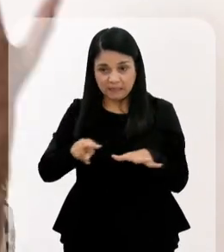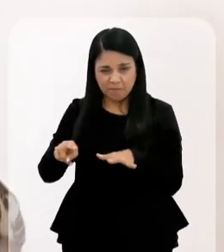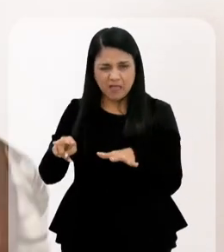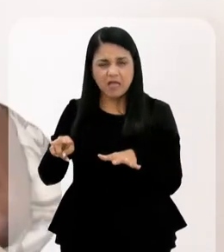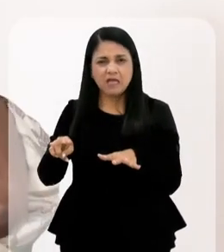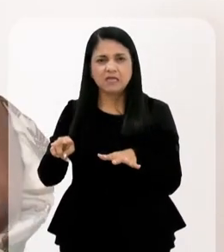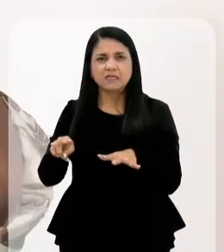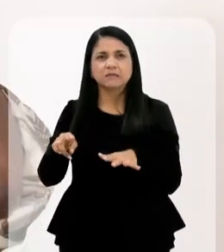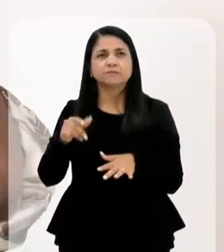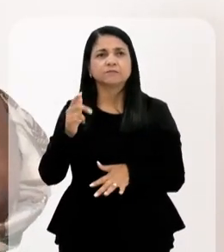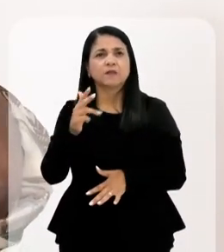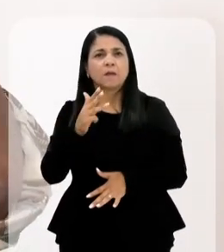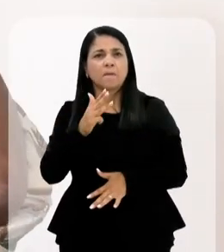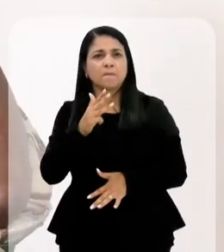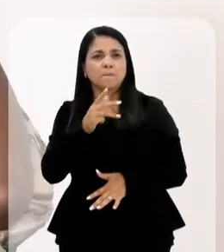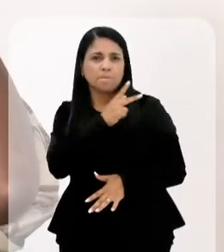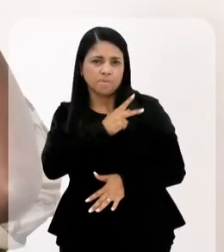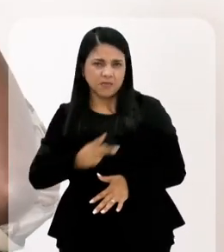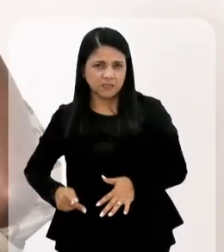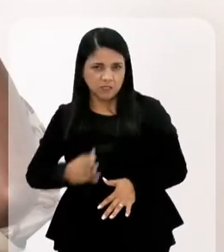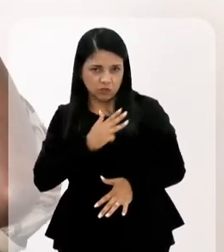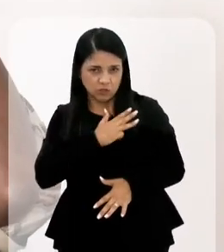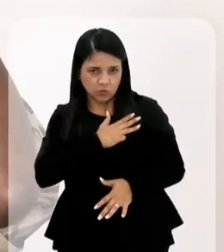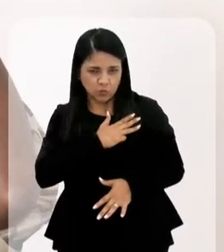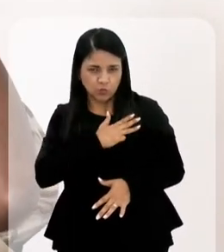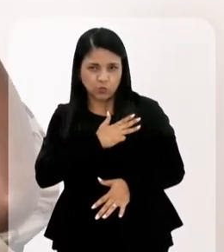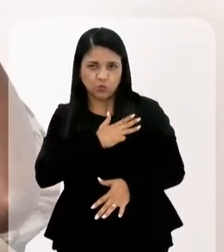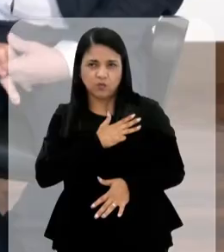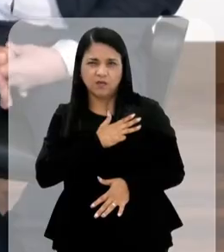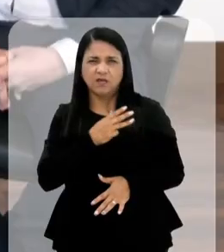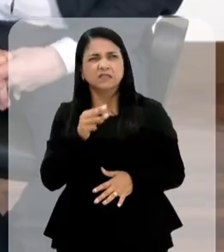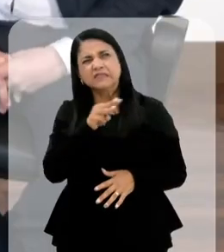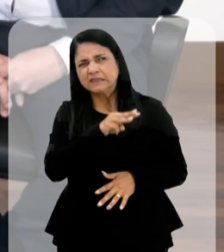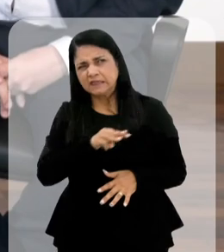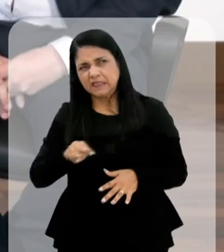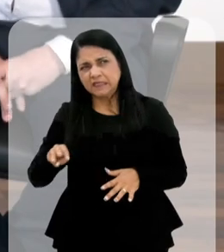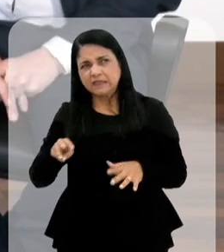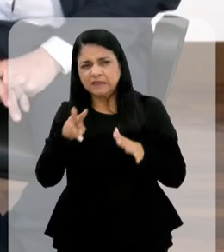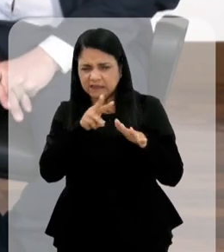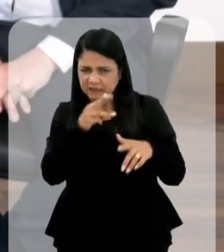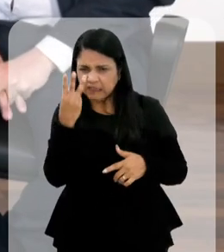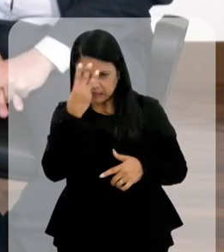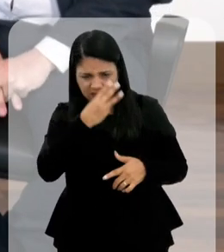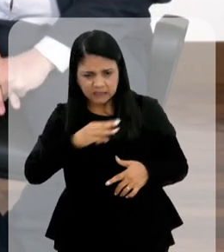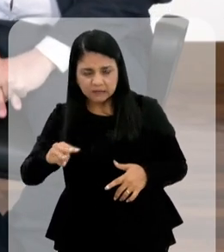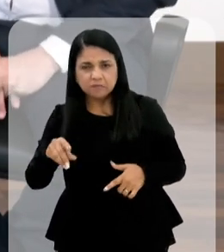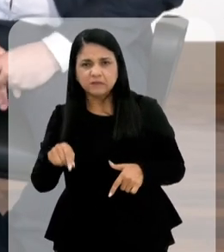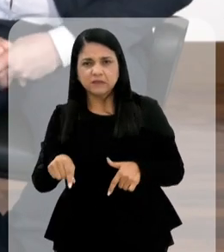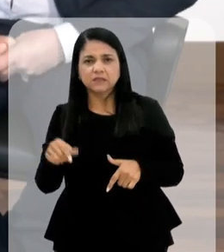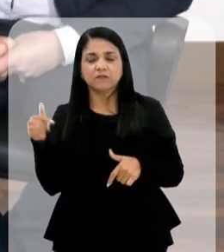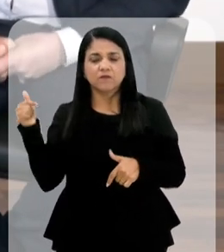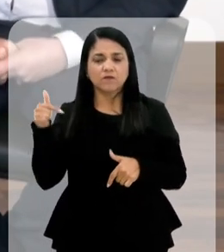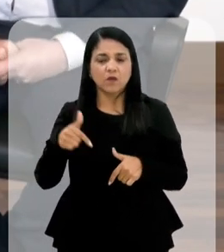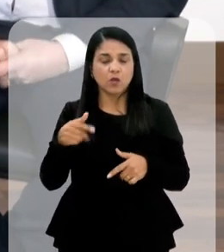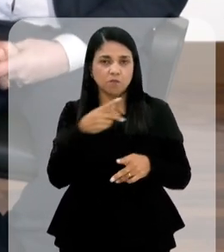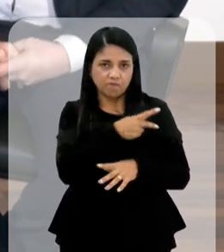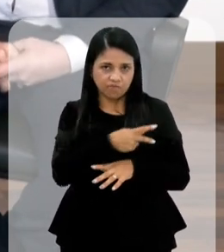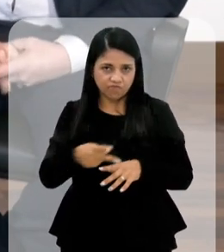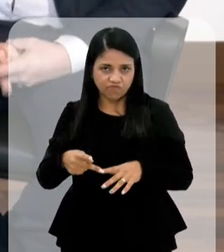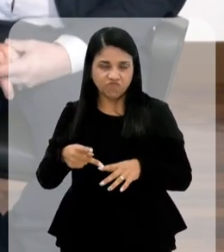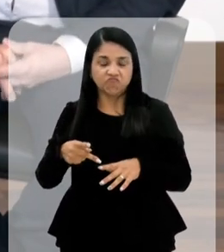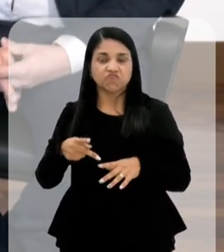quando o presidente esteve, nas últimas três semanas, quando o presidente esteve aqui